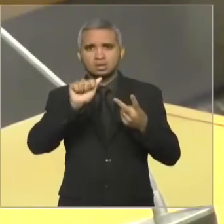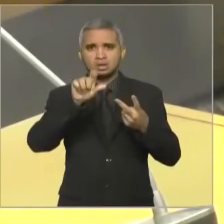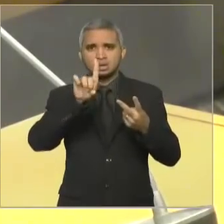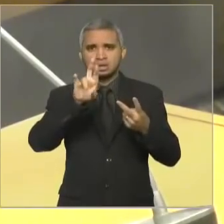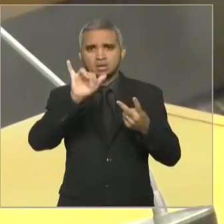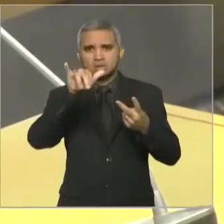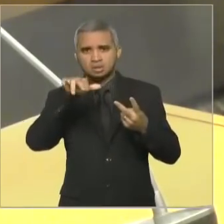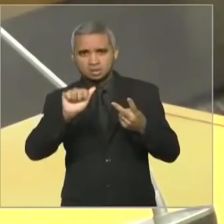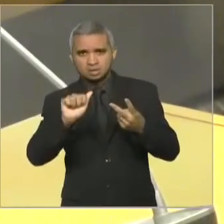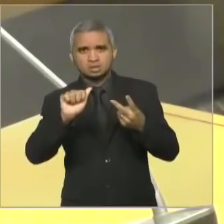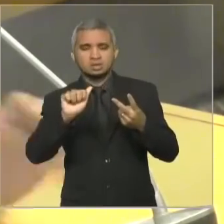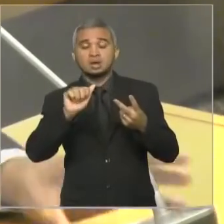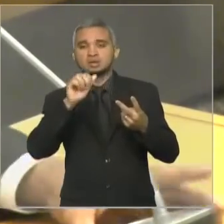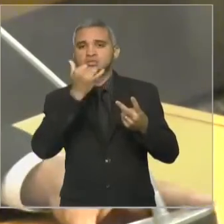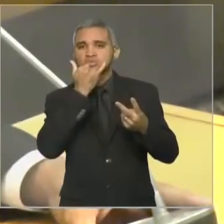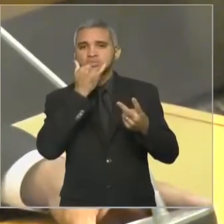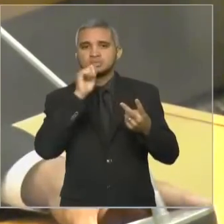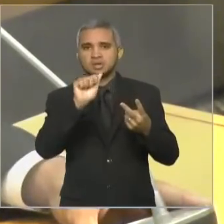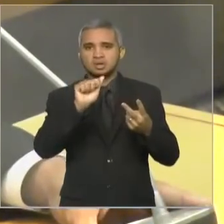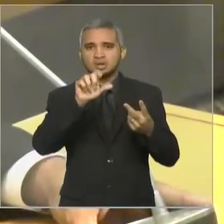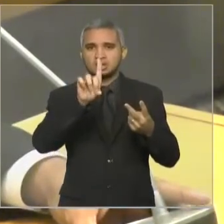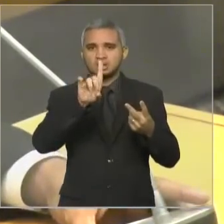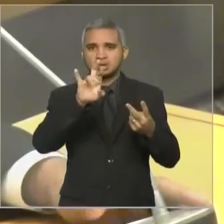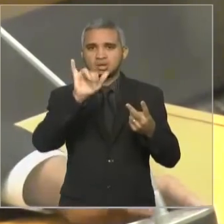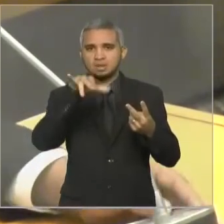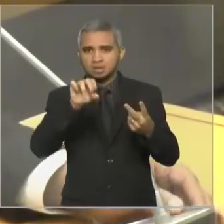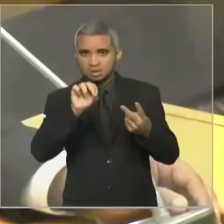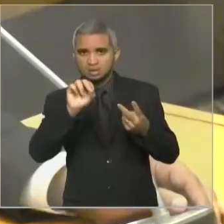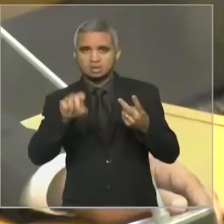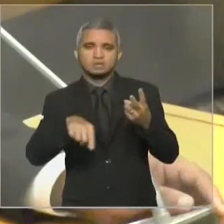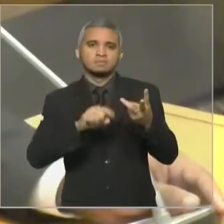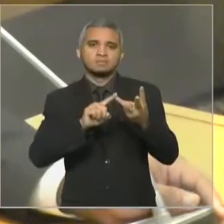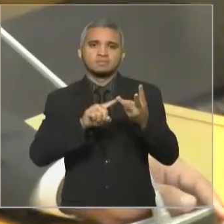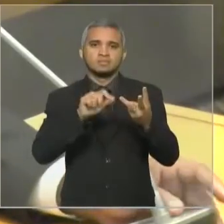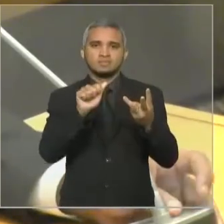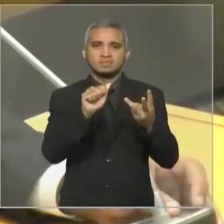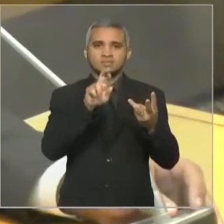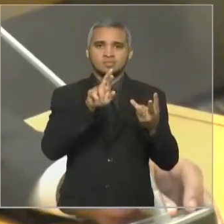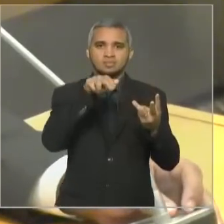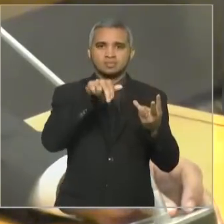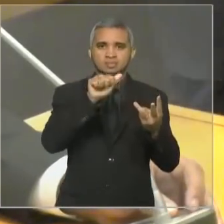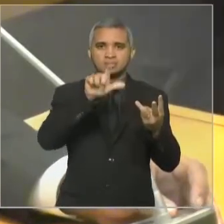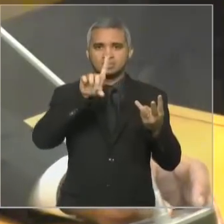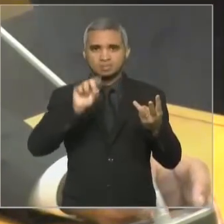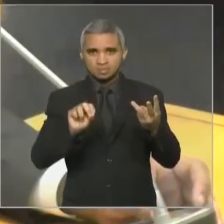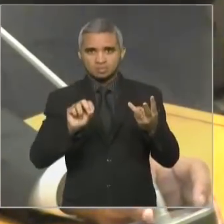enfim. Mas eu aproveito essa parte para registrar